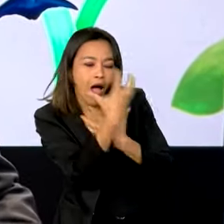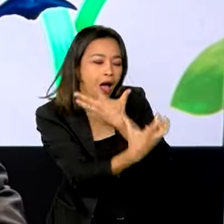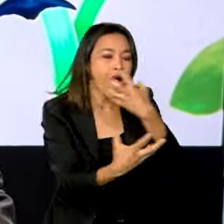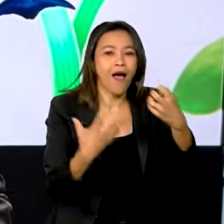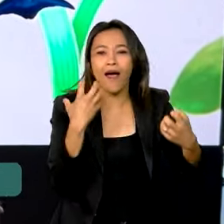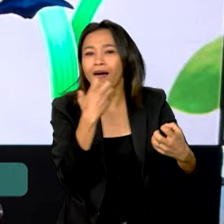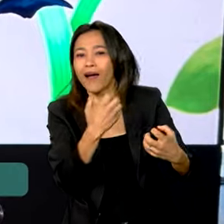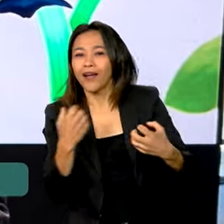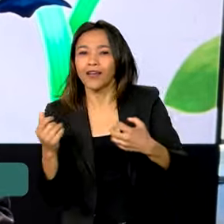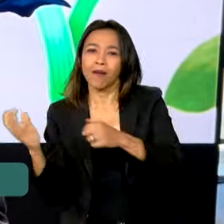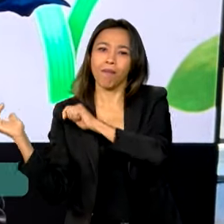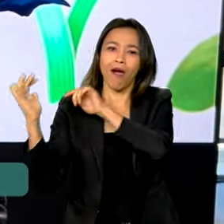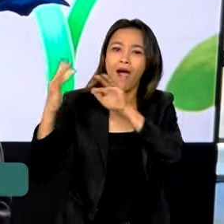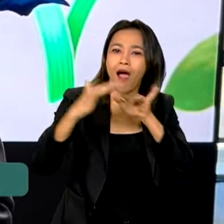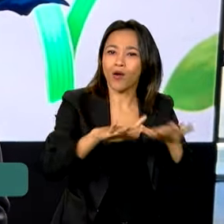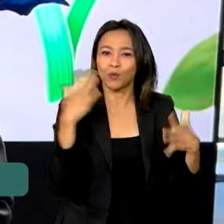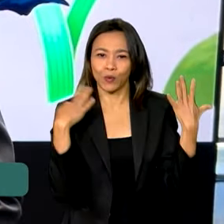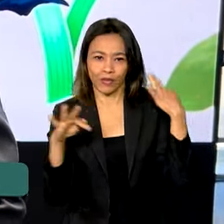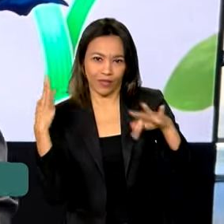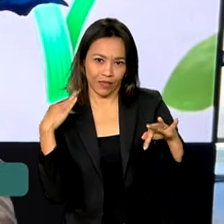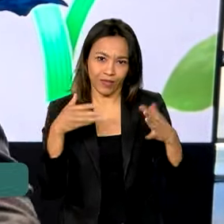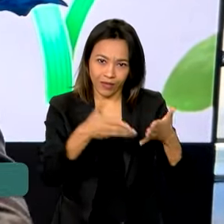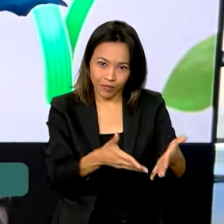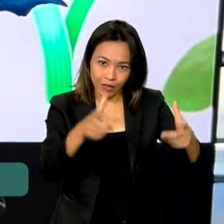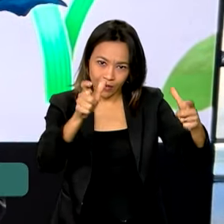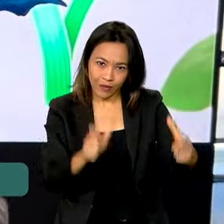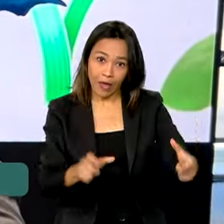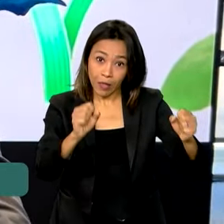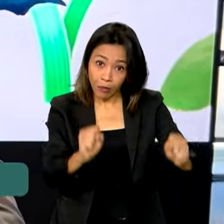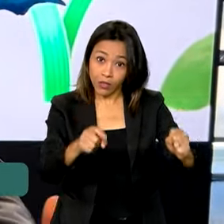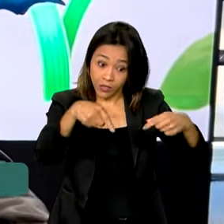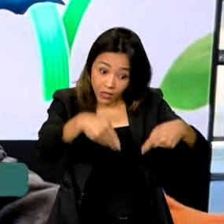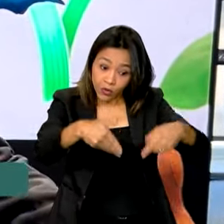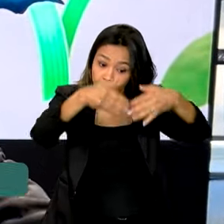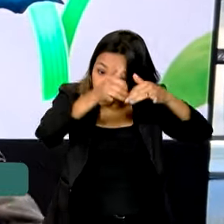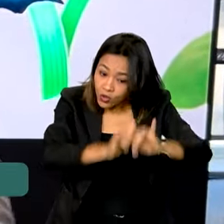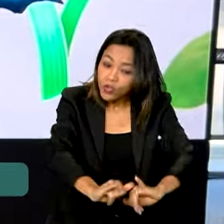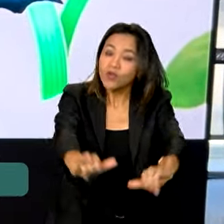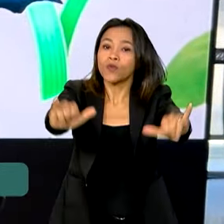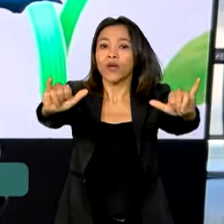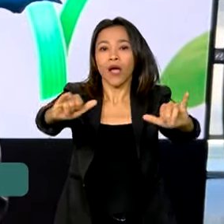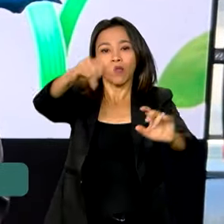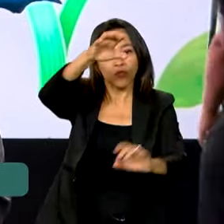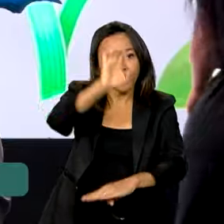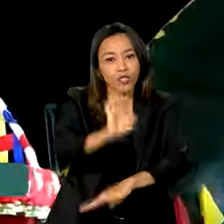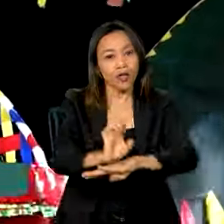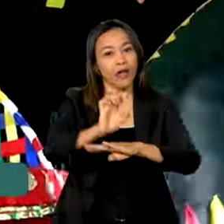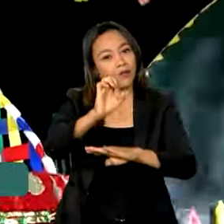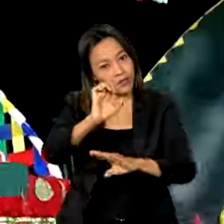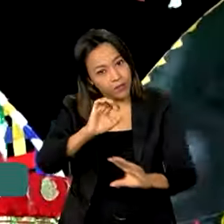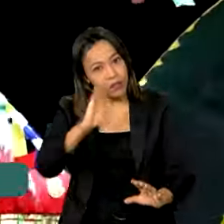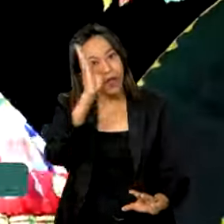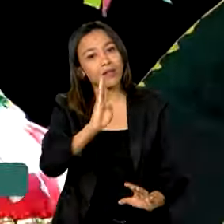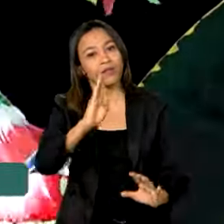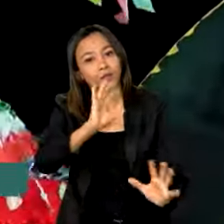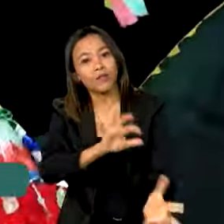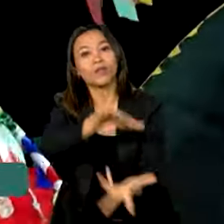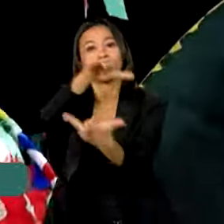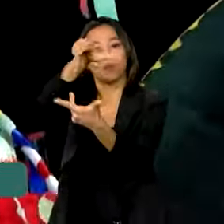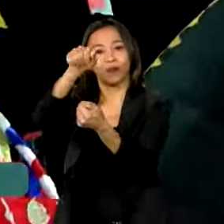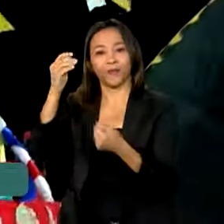a nossa querida Alter do Chão, possa ser divulgada para o Pará, para o Brasil e para o mundo. O